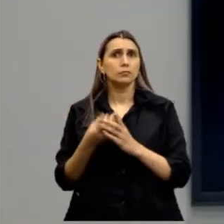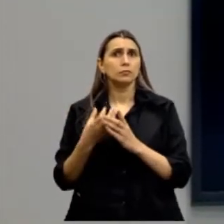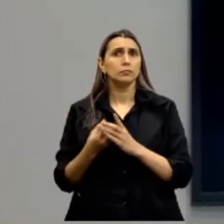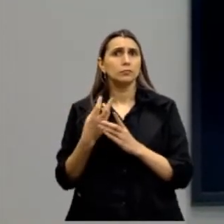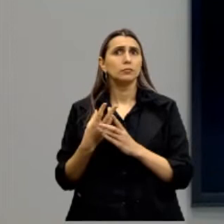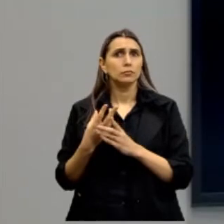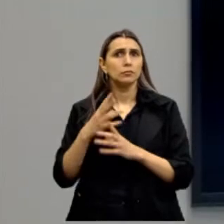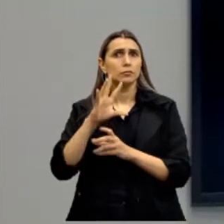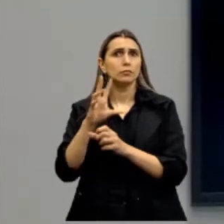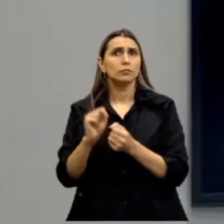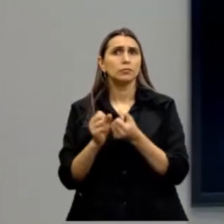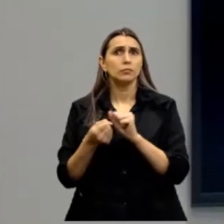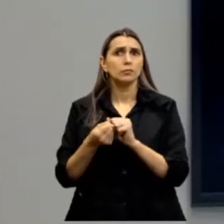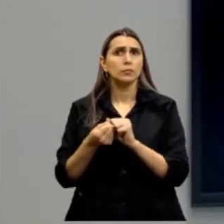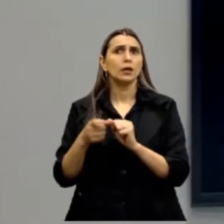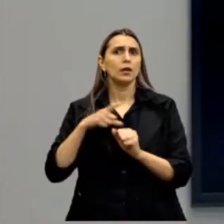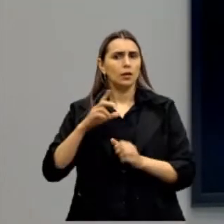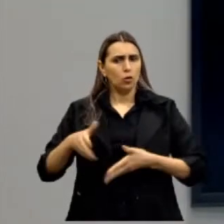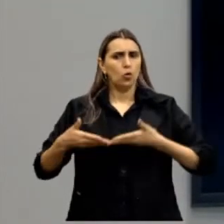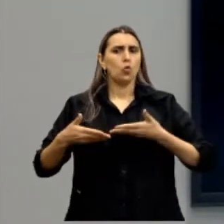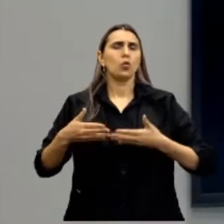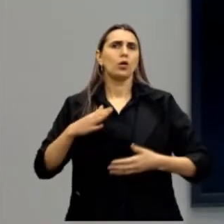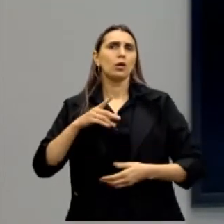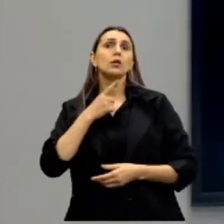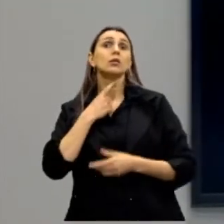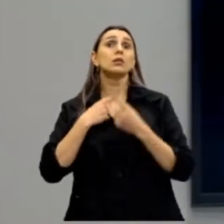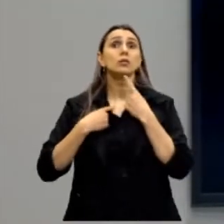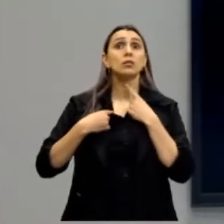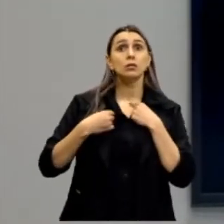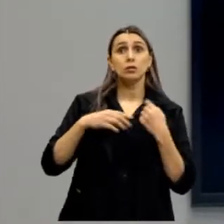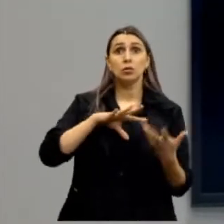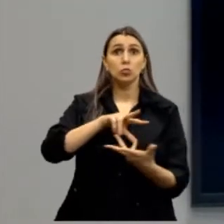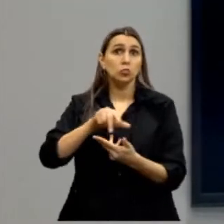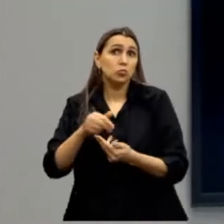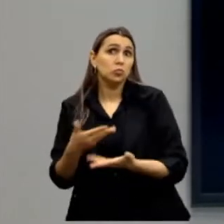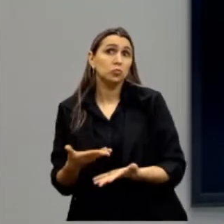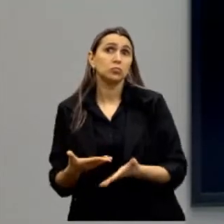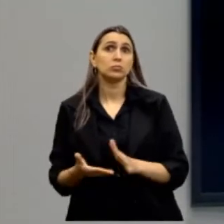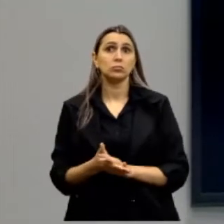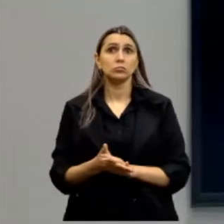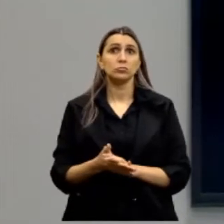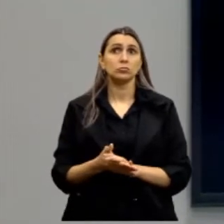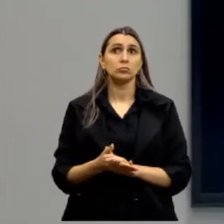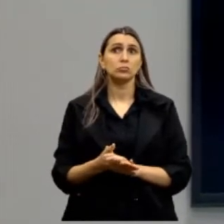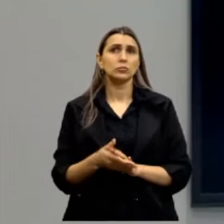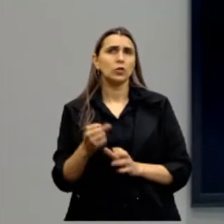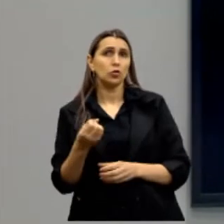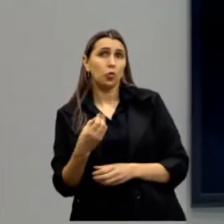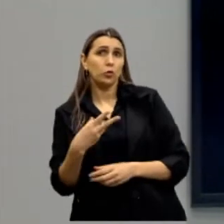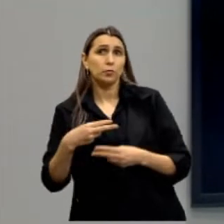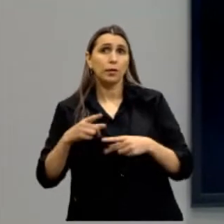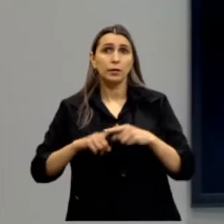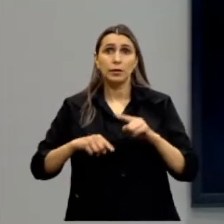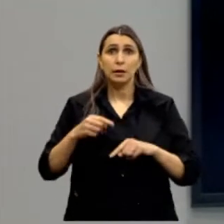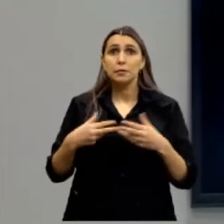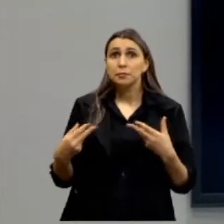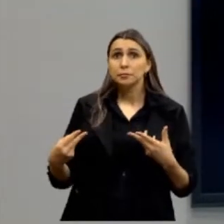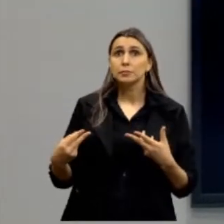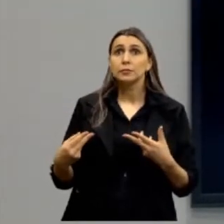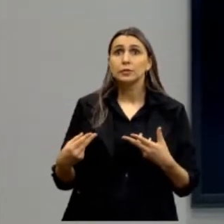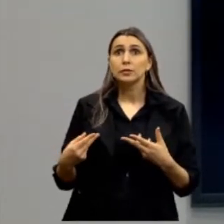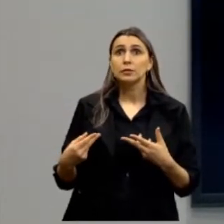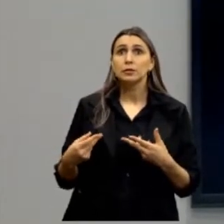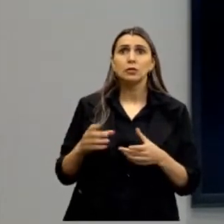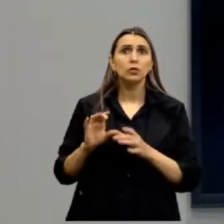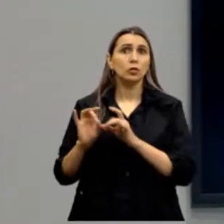agricultor, o artesão, ele é movido pelos desejos mundanos, que seja a questão de bens materiais, e o único que está